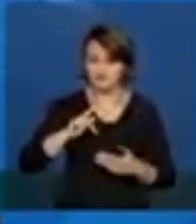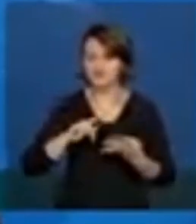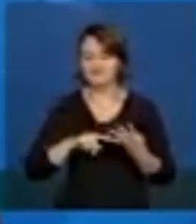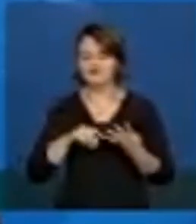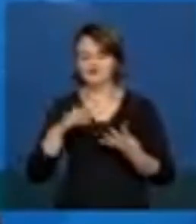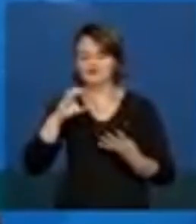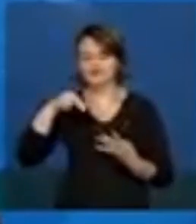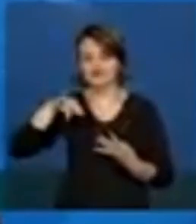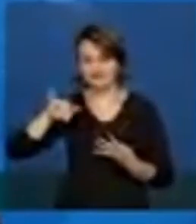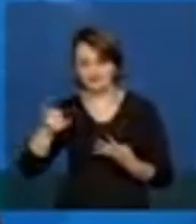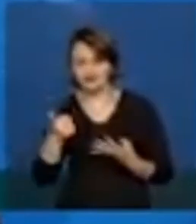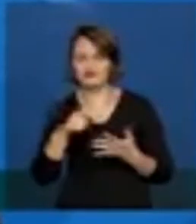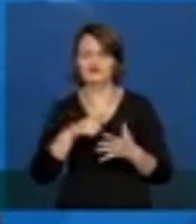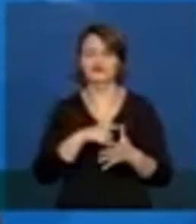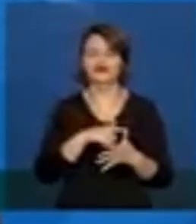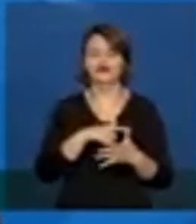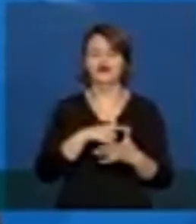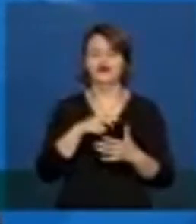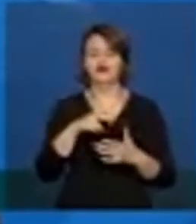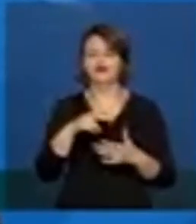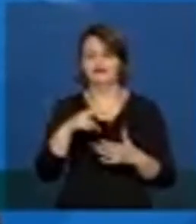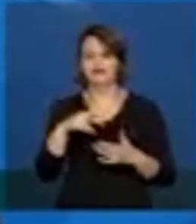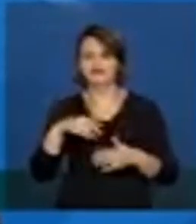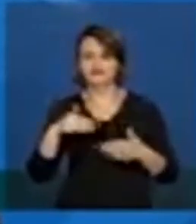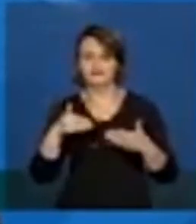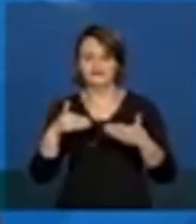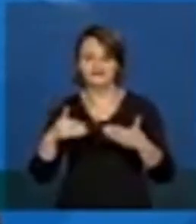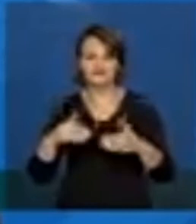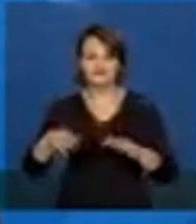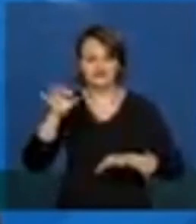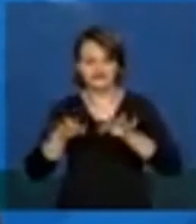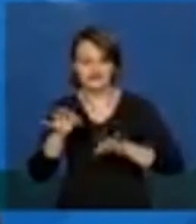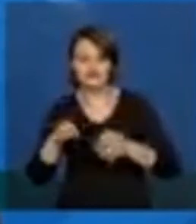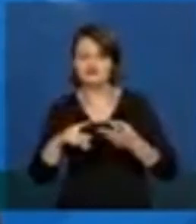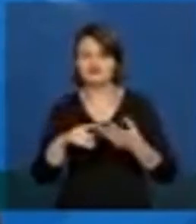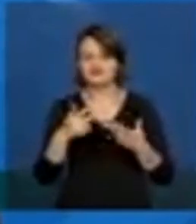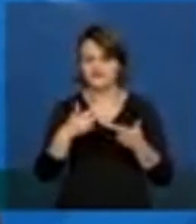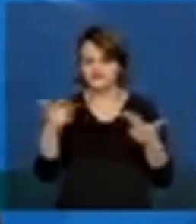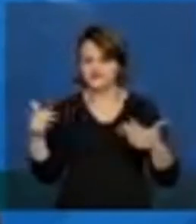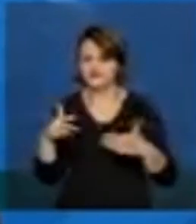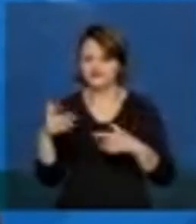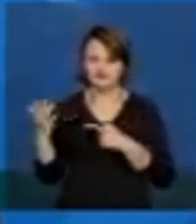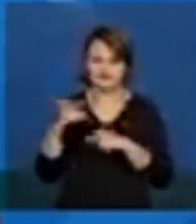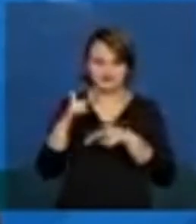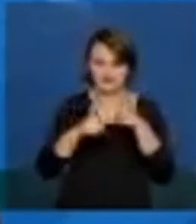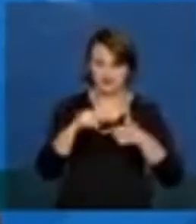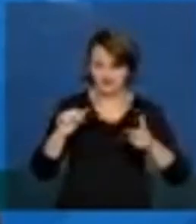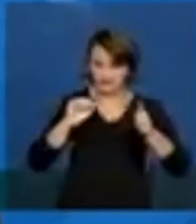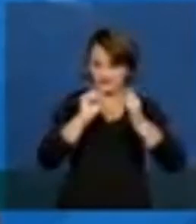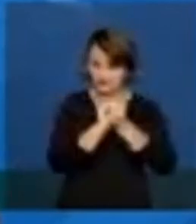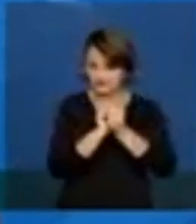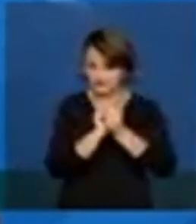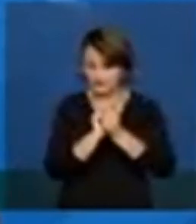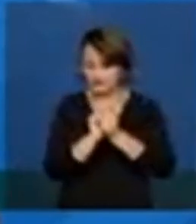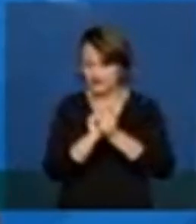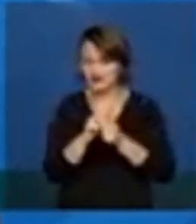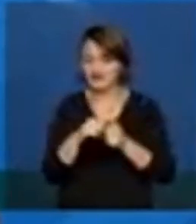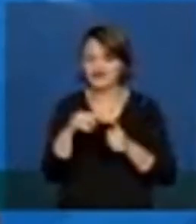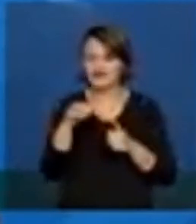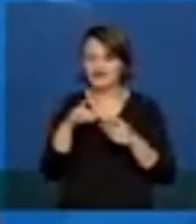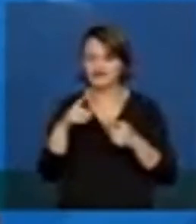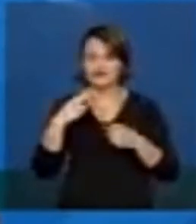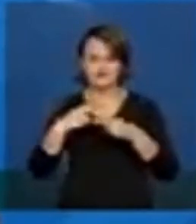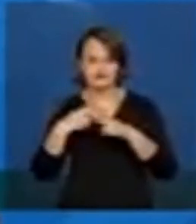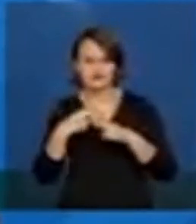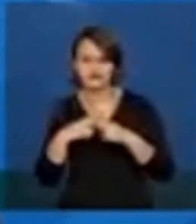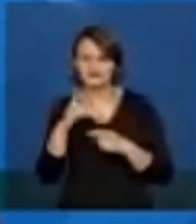CNJ, a Receita Federal, o Ministério da Justiça e os nossos prestadores e apoiadores parceiros de todo o tempo, Dataprev,